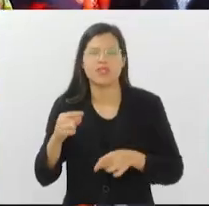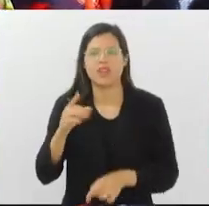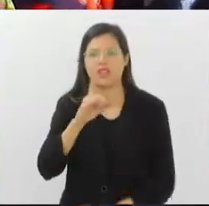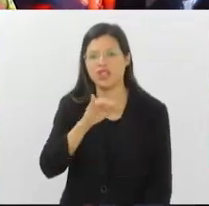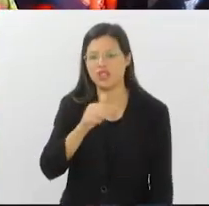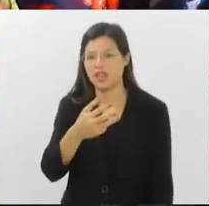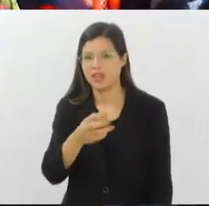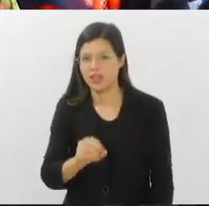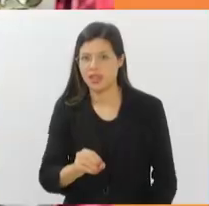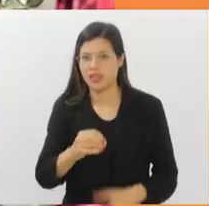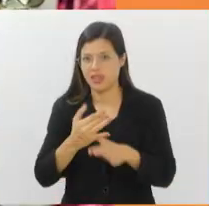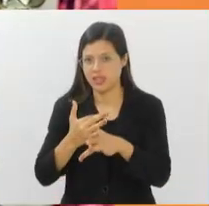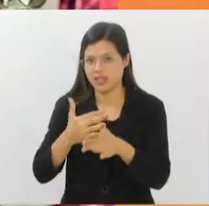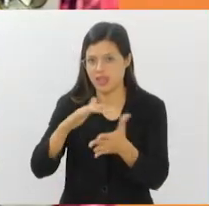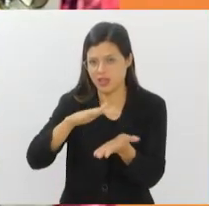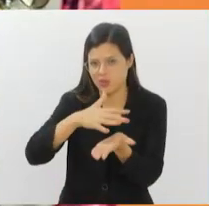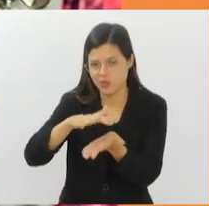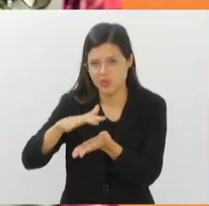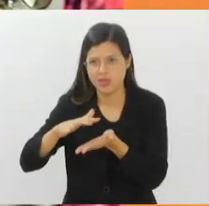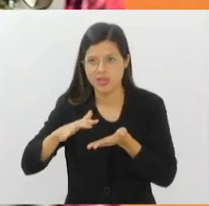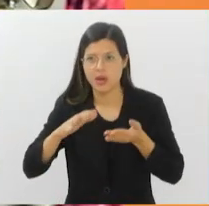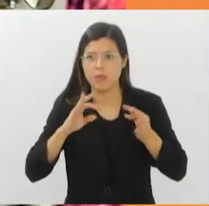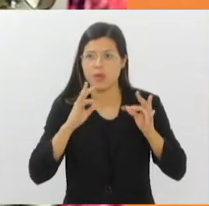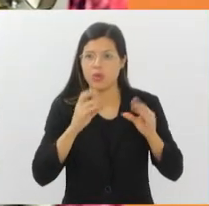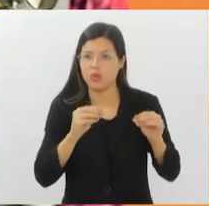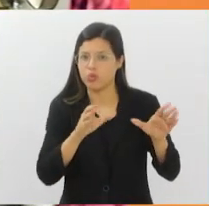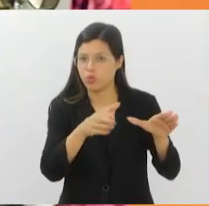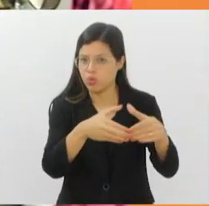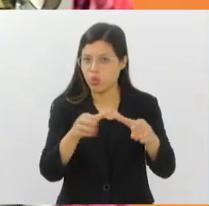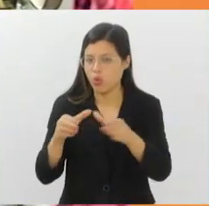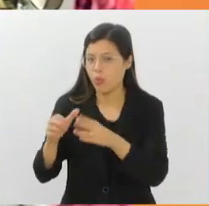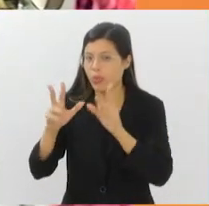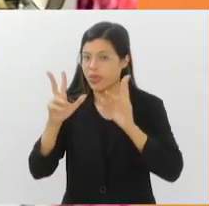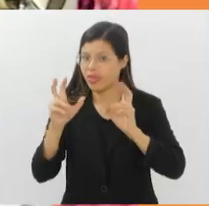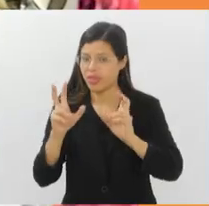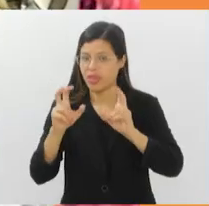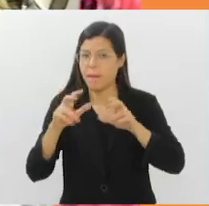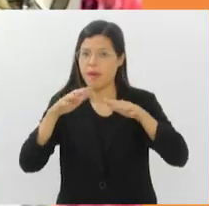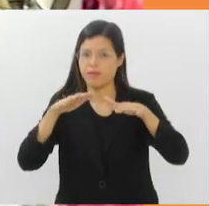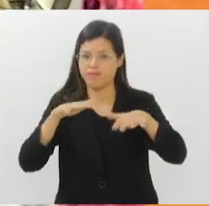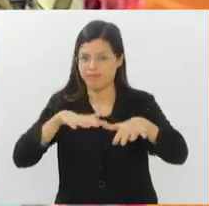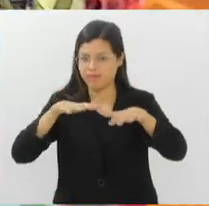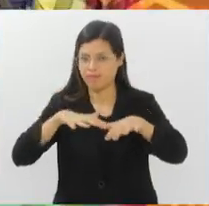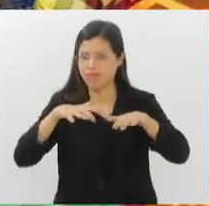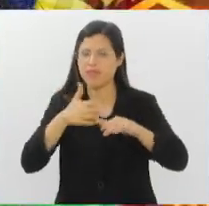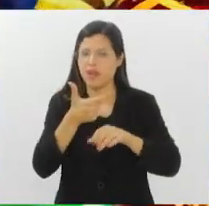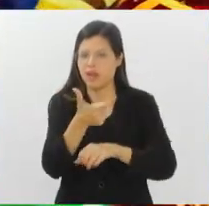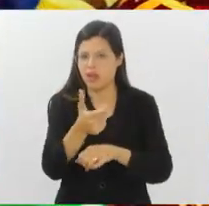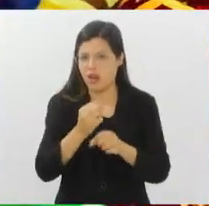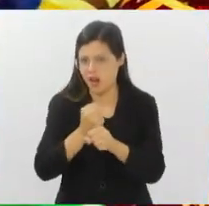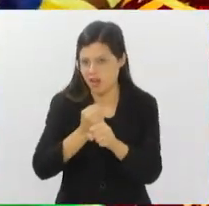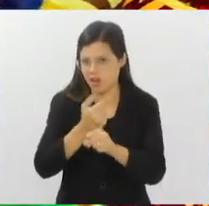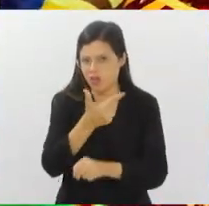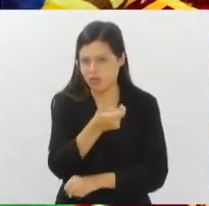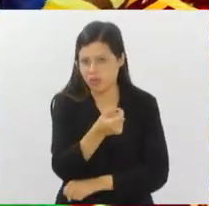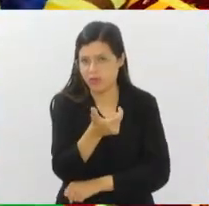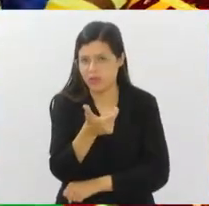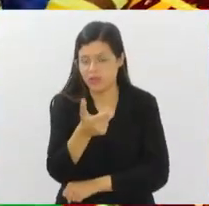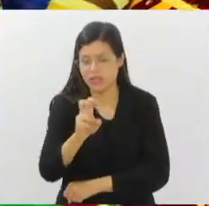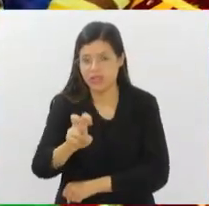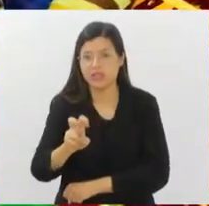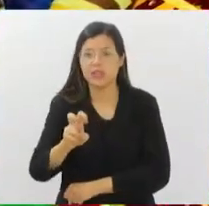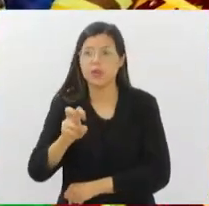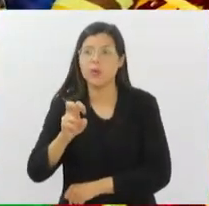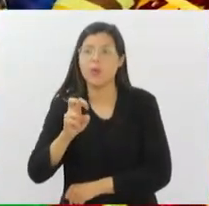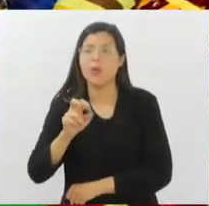na cidade do samba. Com todas as agremiações já com os temas dos desfiles definidos para 2025, os integrantes das escolas vão